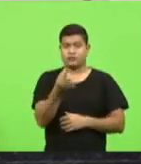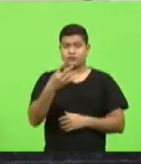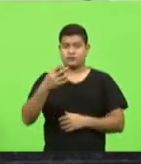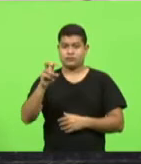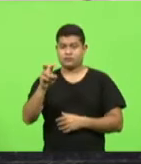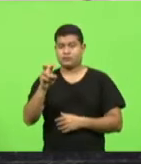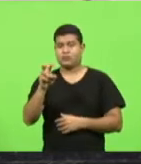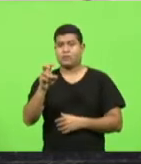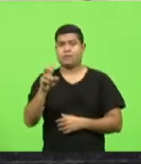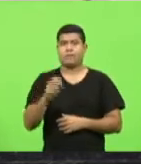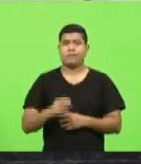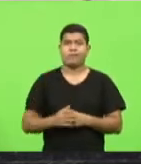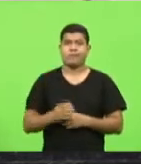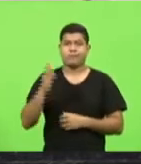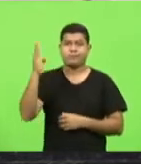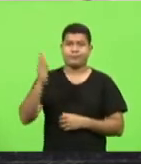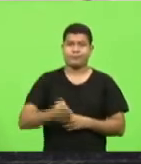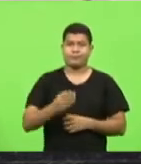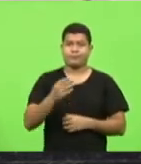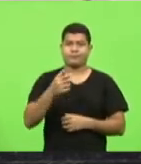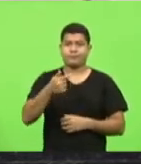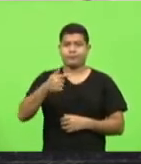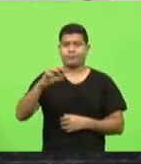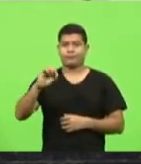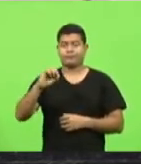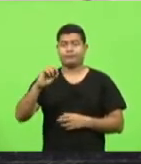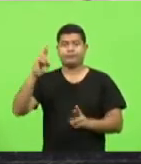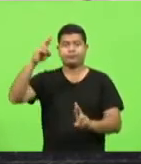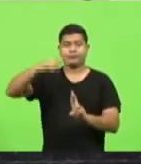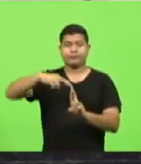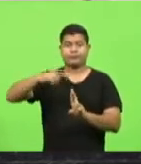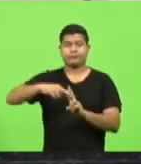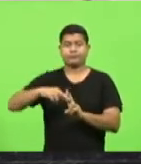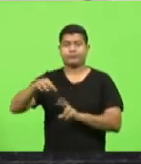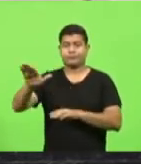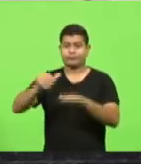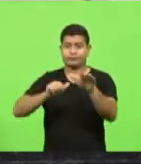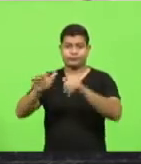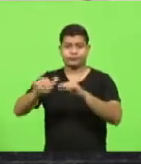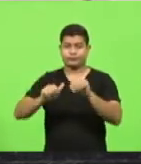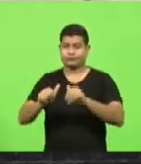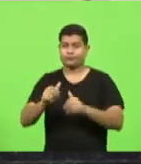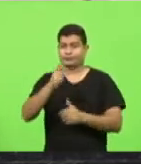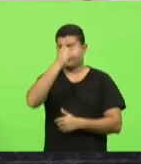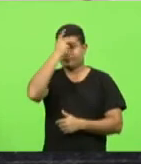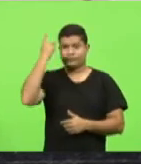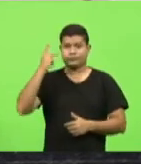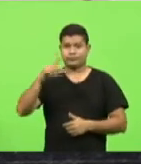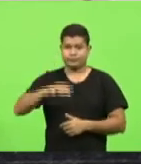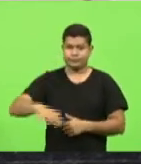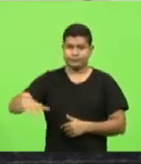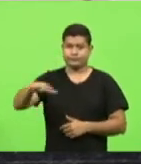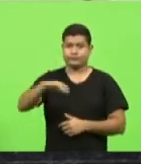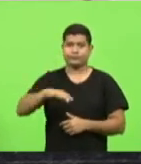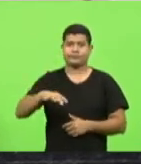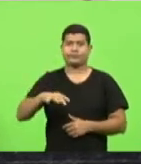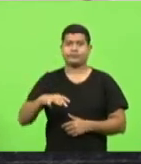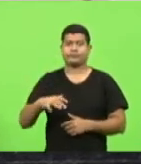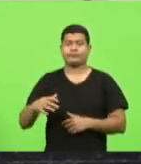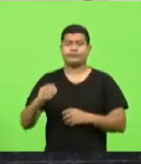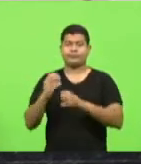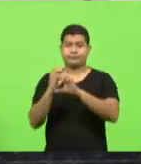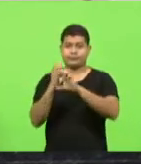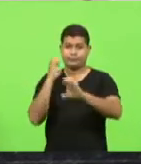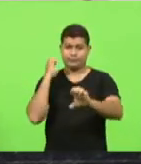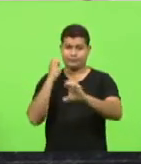barra 70 referente a contratação de pessoas da categoria de engenheiros